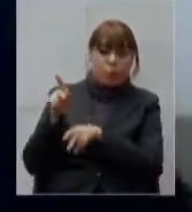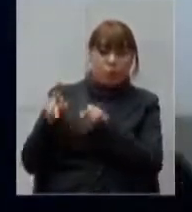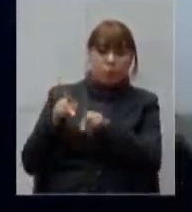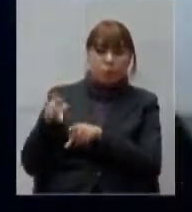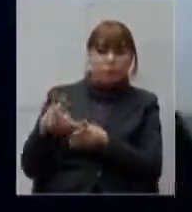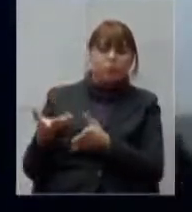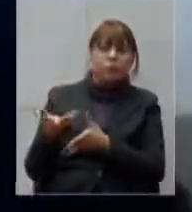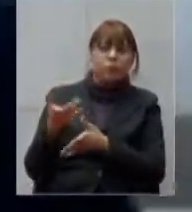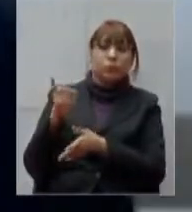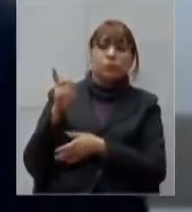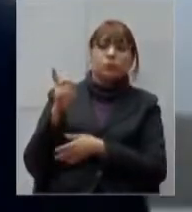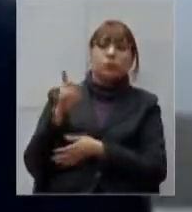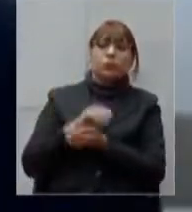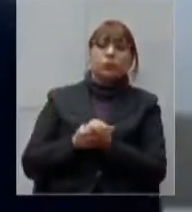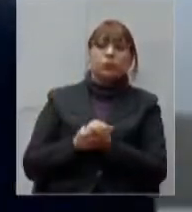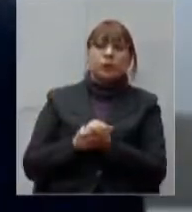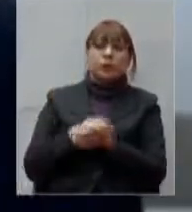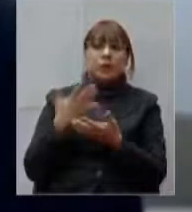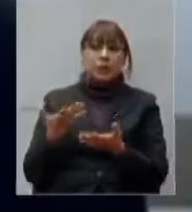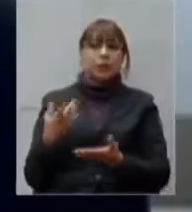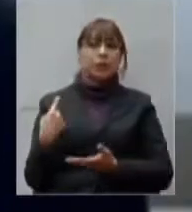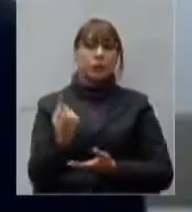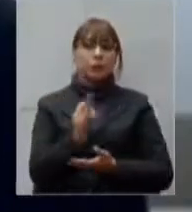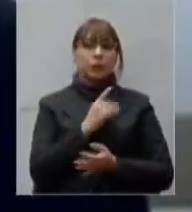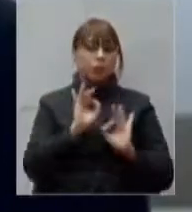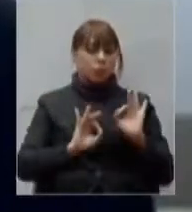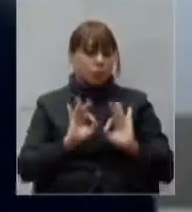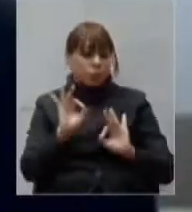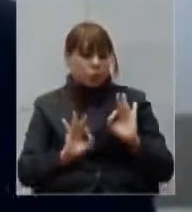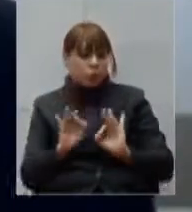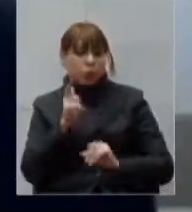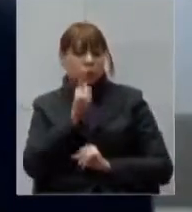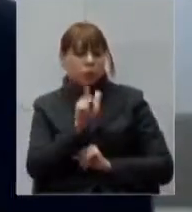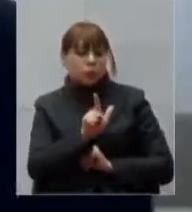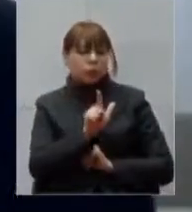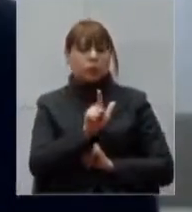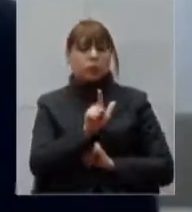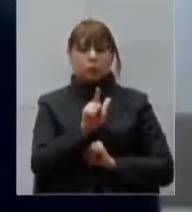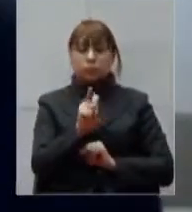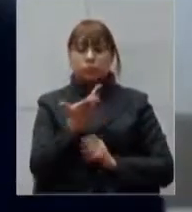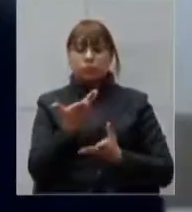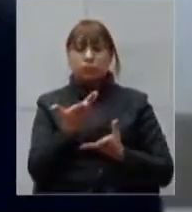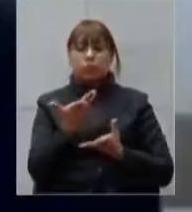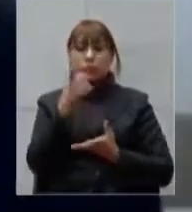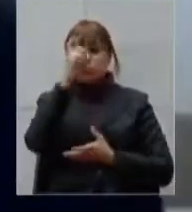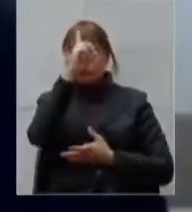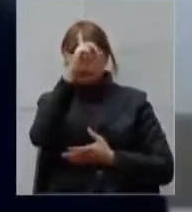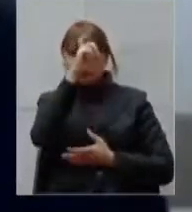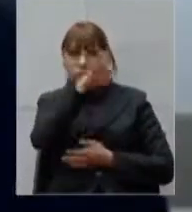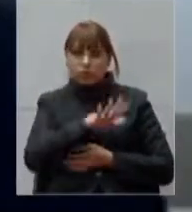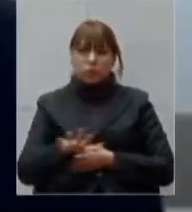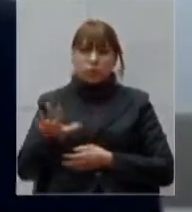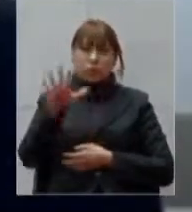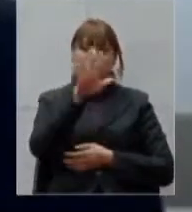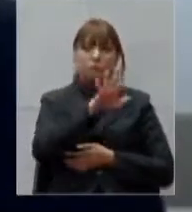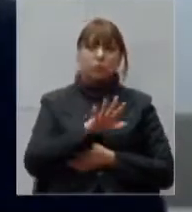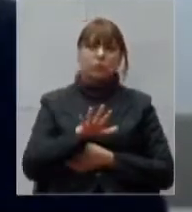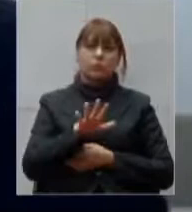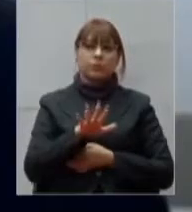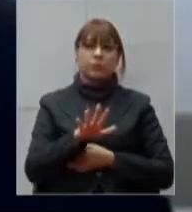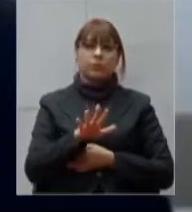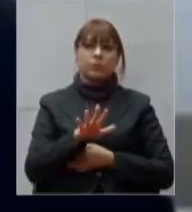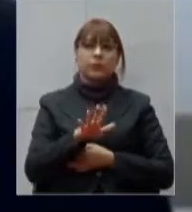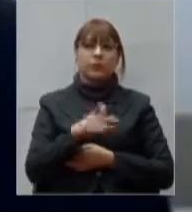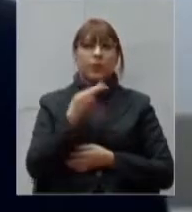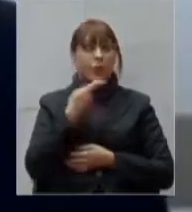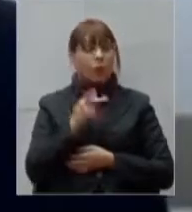para o público, com isso nós organizamos a nossa rede hospitalar, ficando vários outros hospitais para não